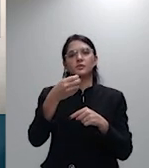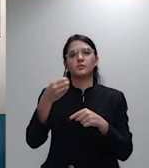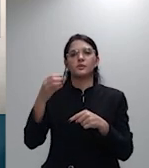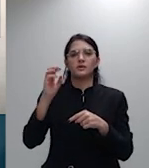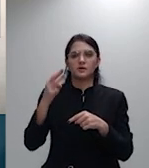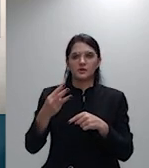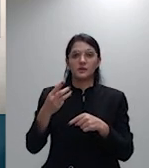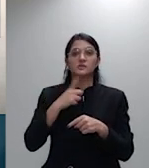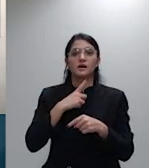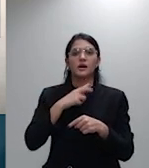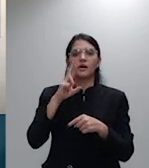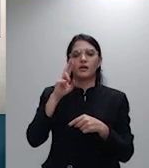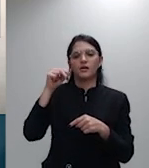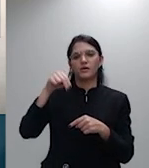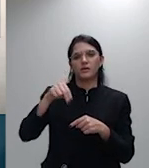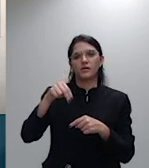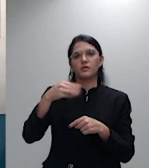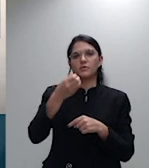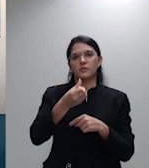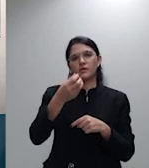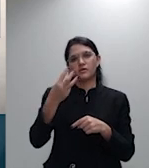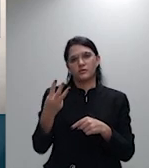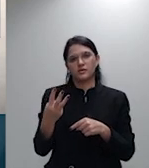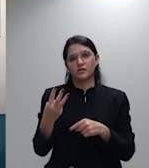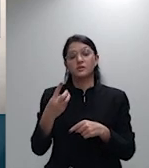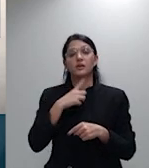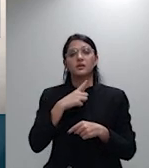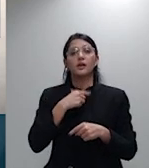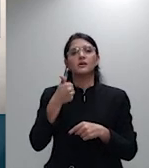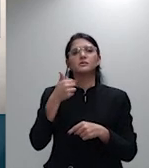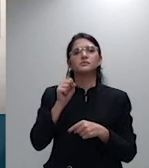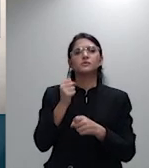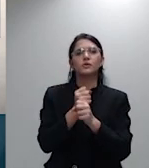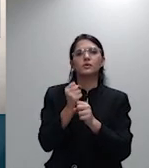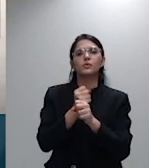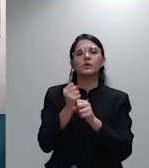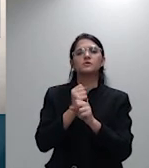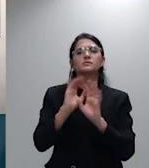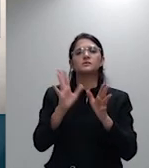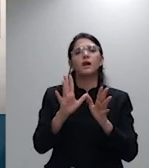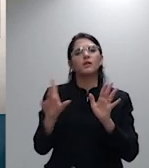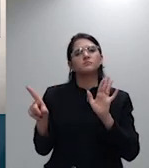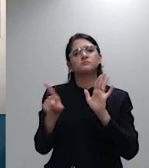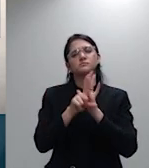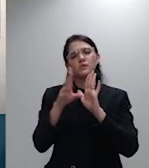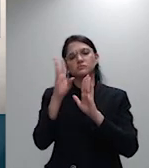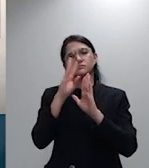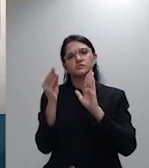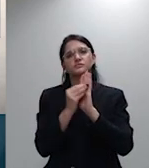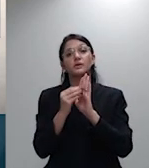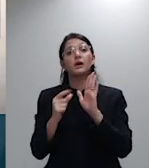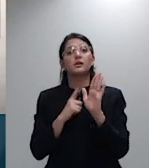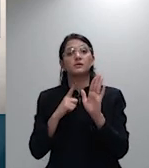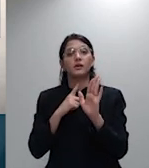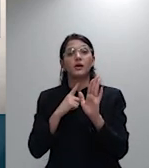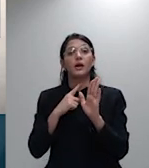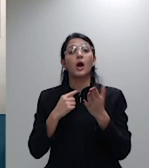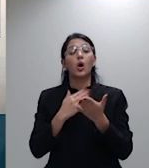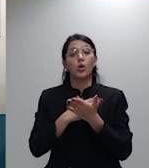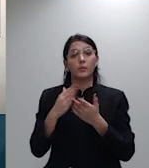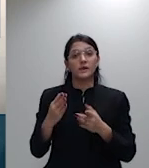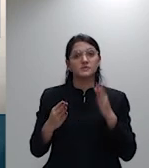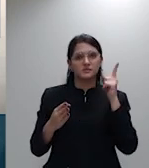18 anos estabelecendo qual o regramento que tem ou seja entre a primeira e a última faixa etária que não pode ser seis vezes